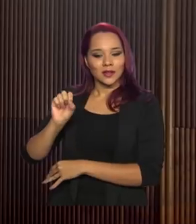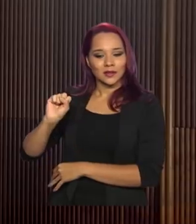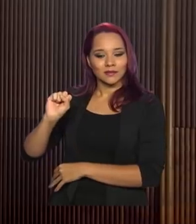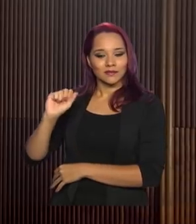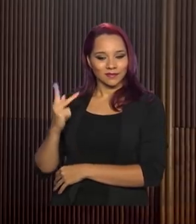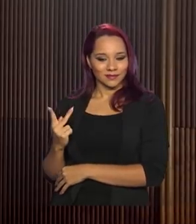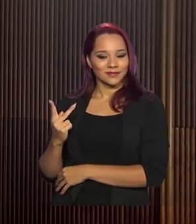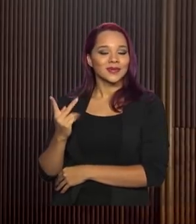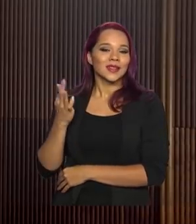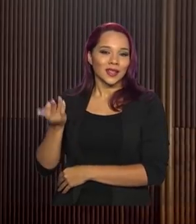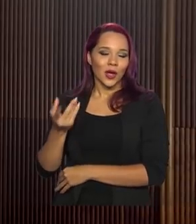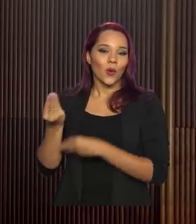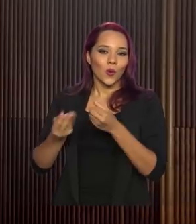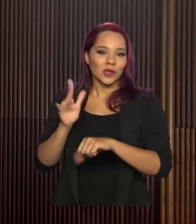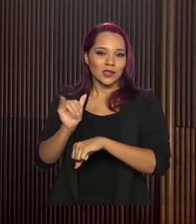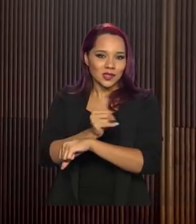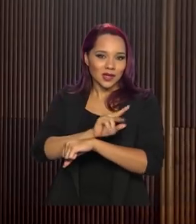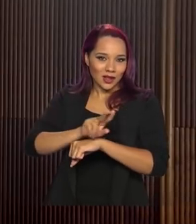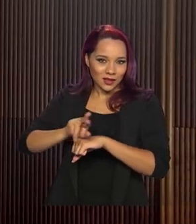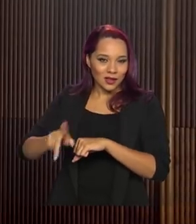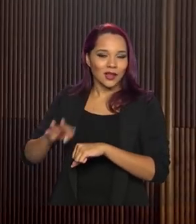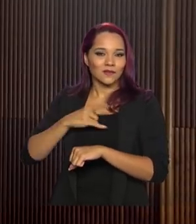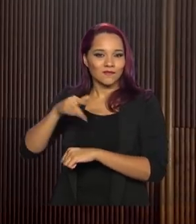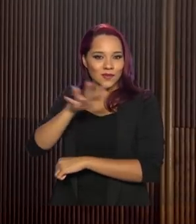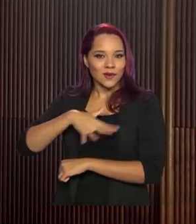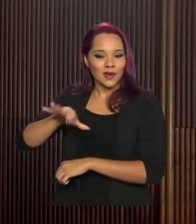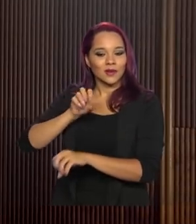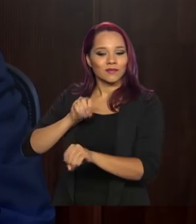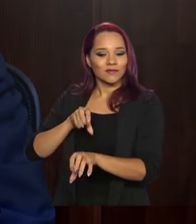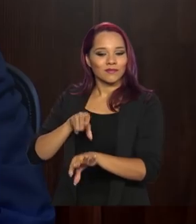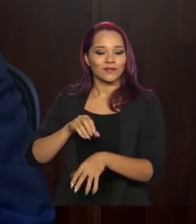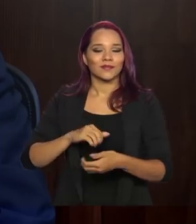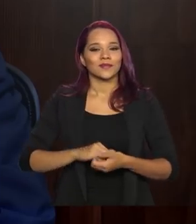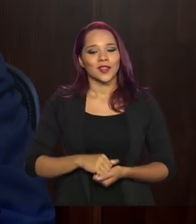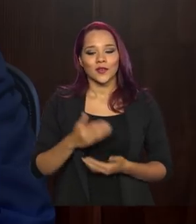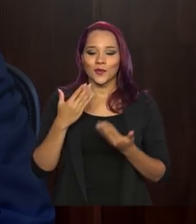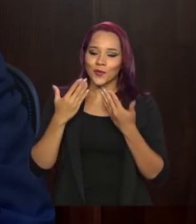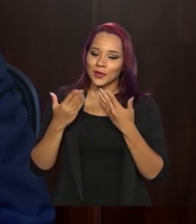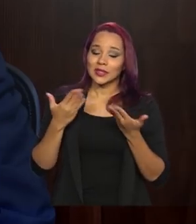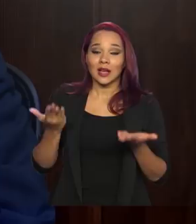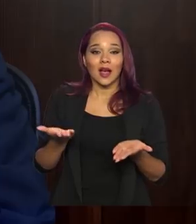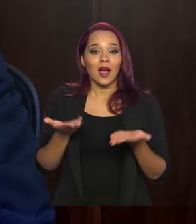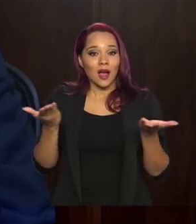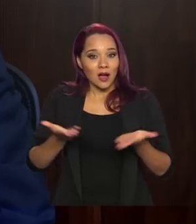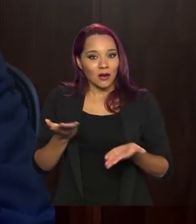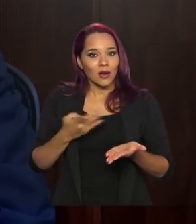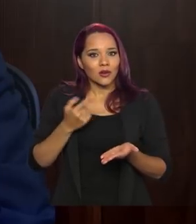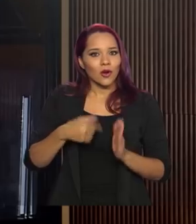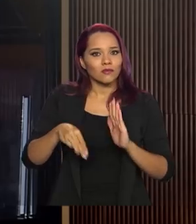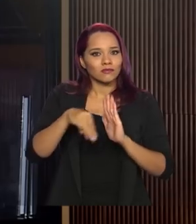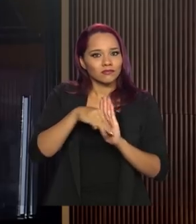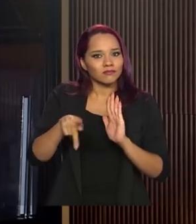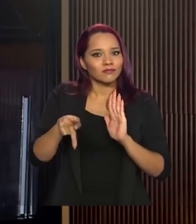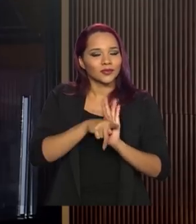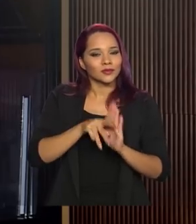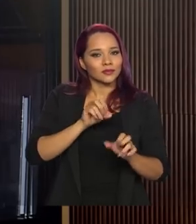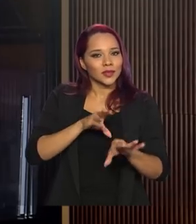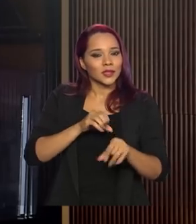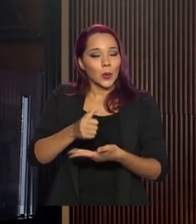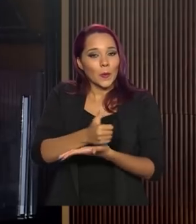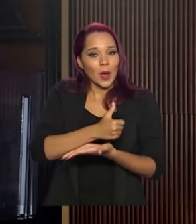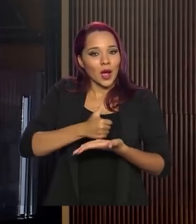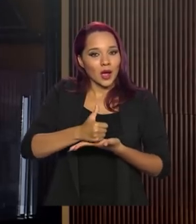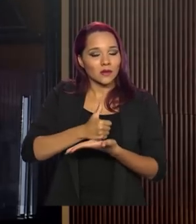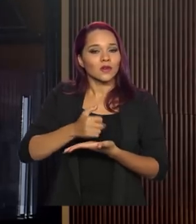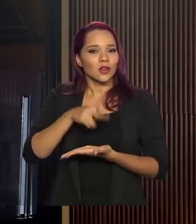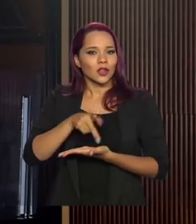Weintraub, sobre medidas em andamento para o setor educacional. Vamos começar falando sobre a medida provisória para a educação básica que